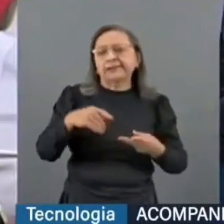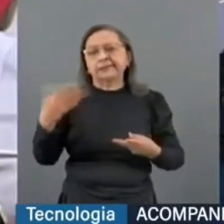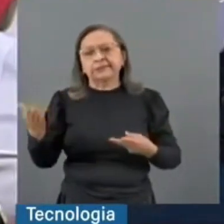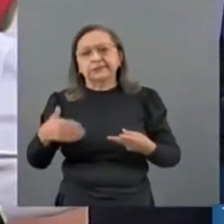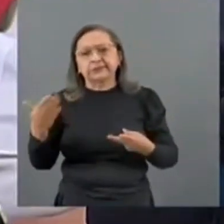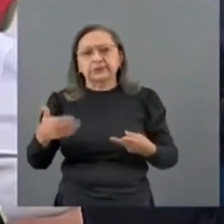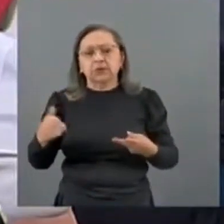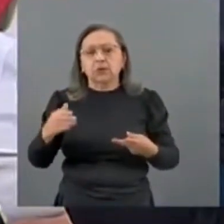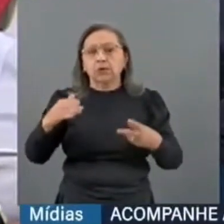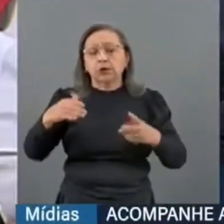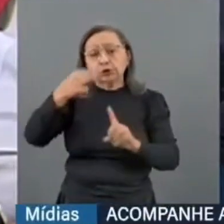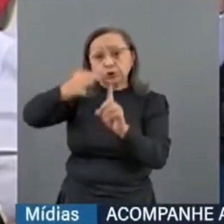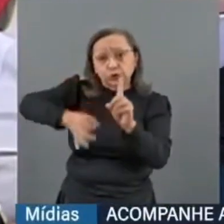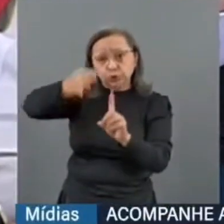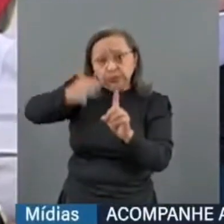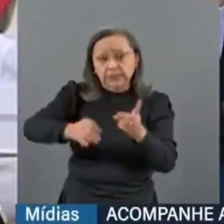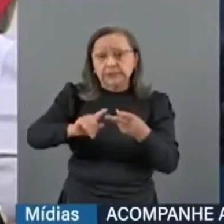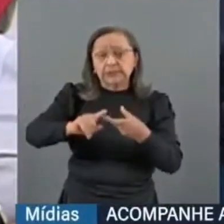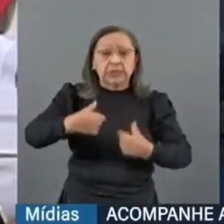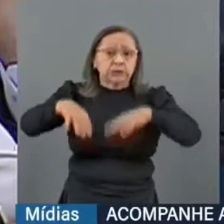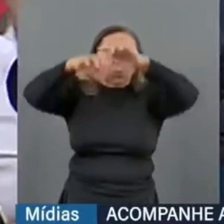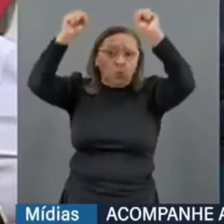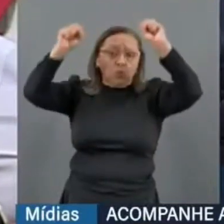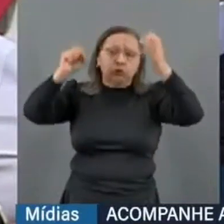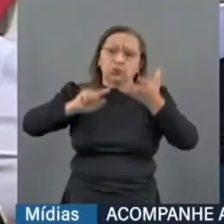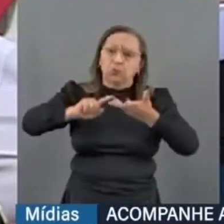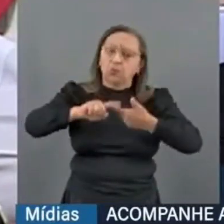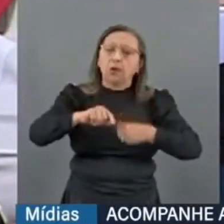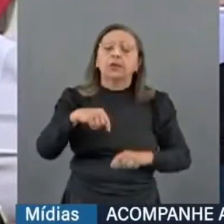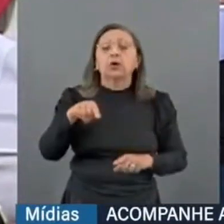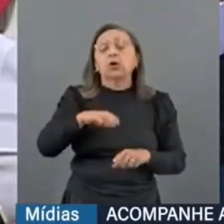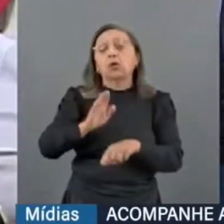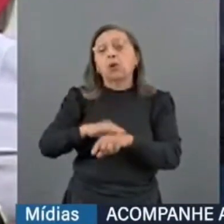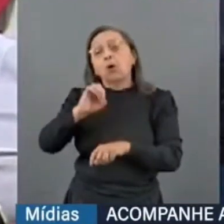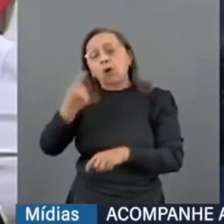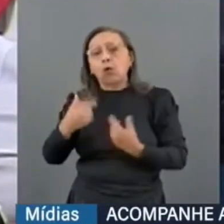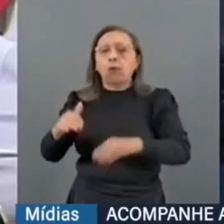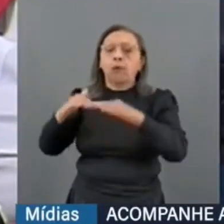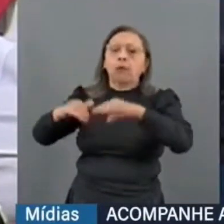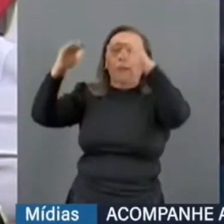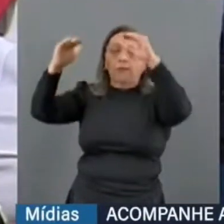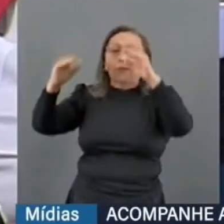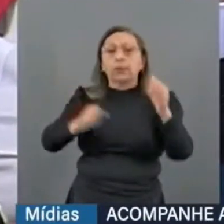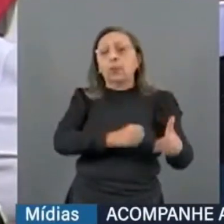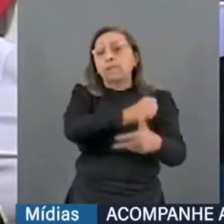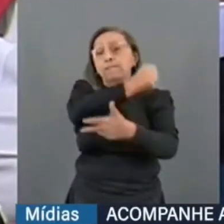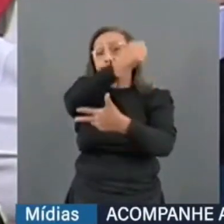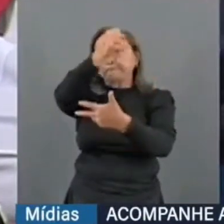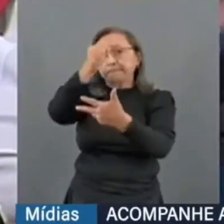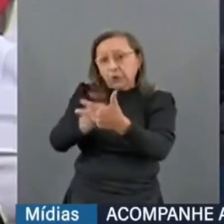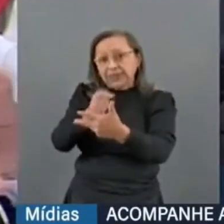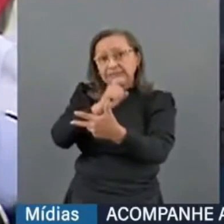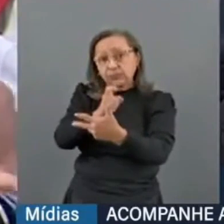magistrados das cortes mais elevadas, seja para autoridades do Poder Executivo,